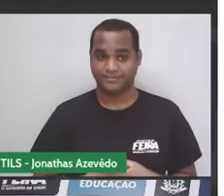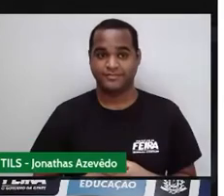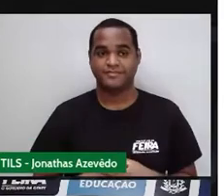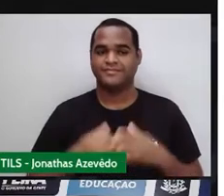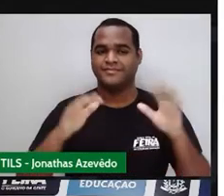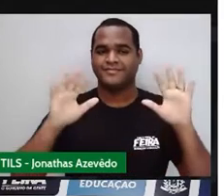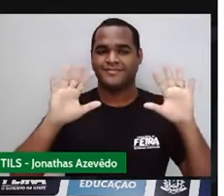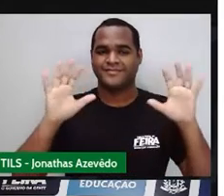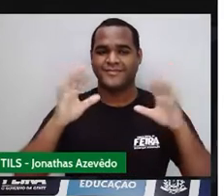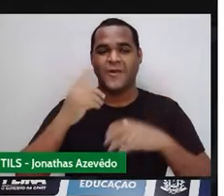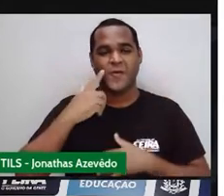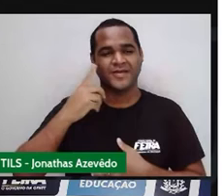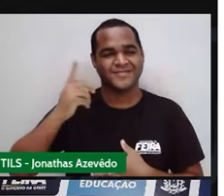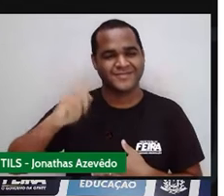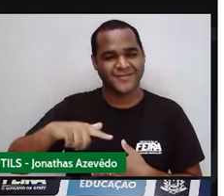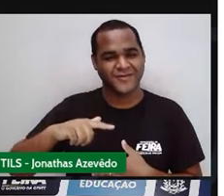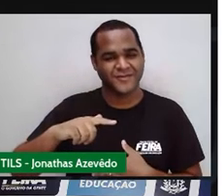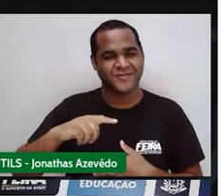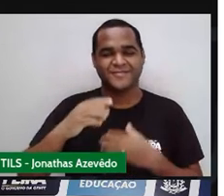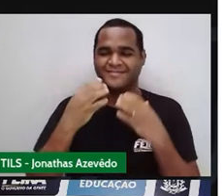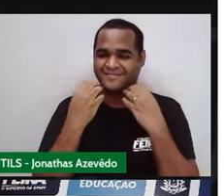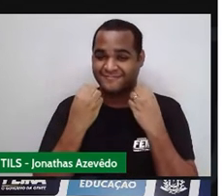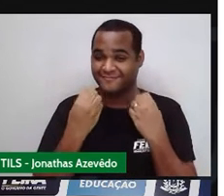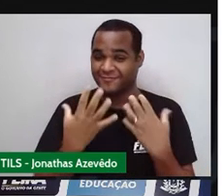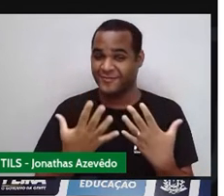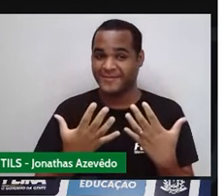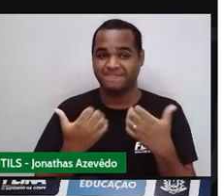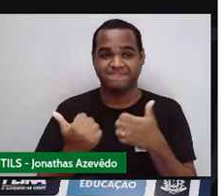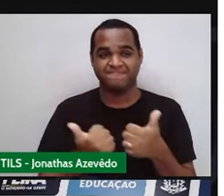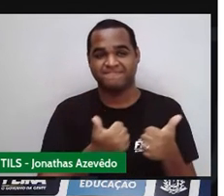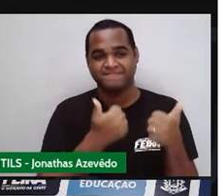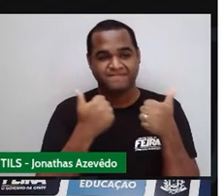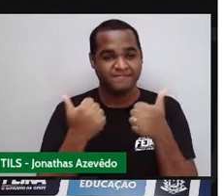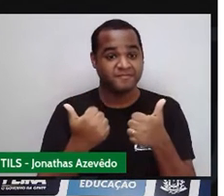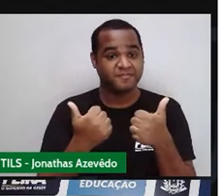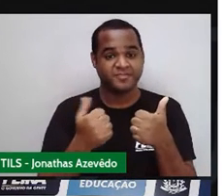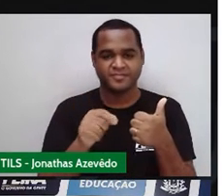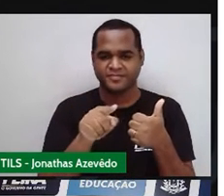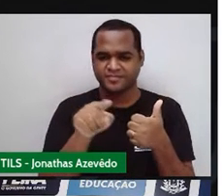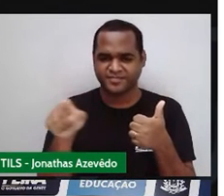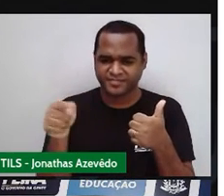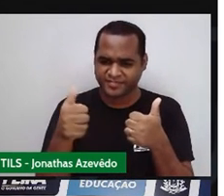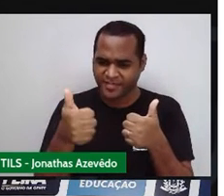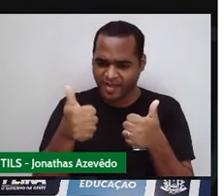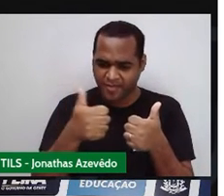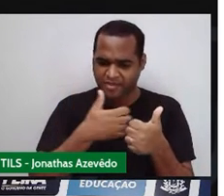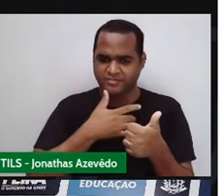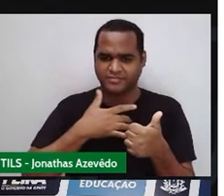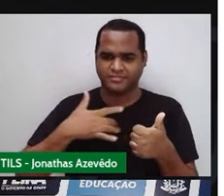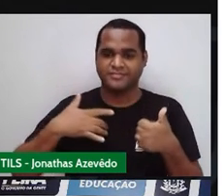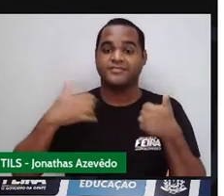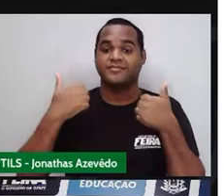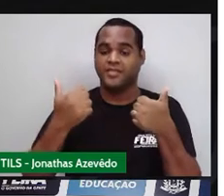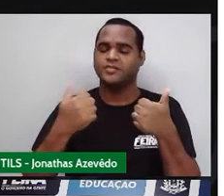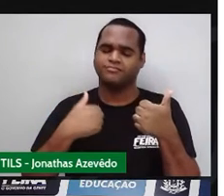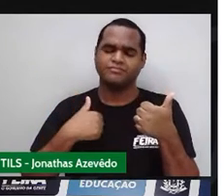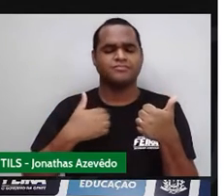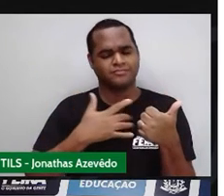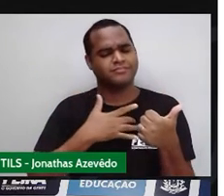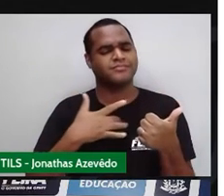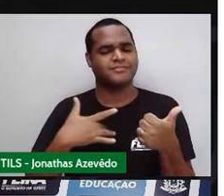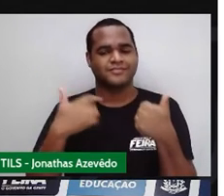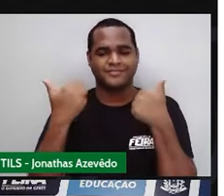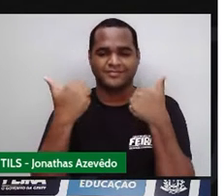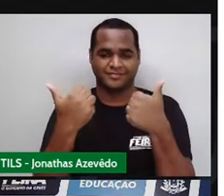Olha nós aqui mais uma vez. E aí, como é que você está? Bom, eu estou bem,